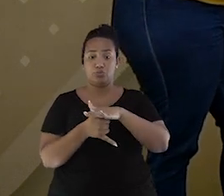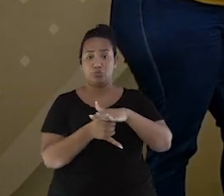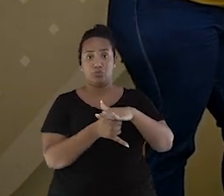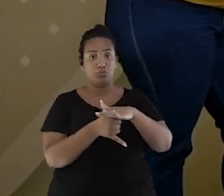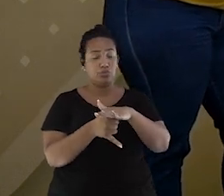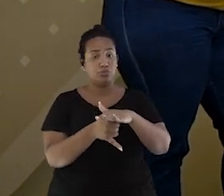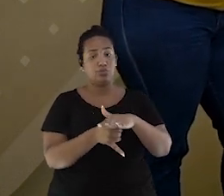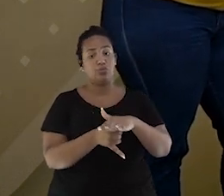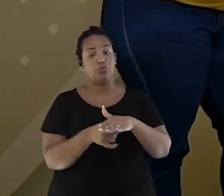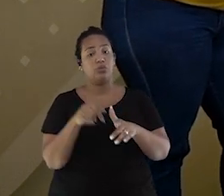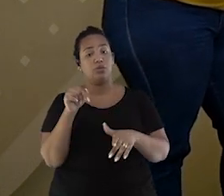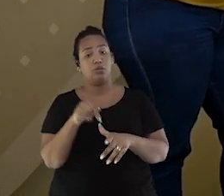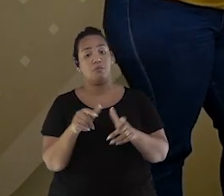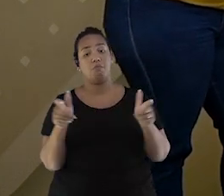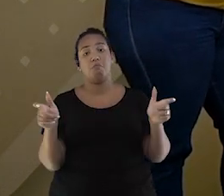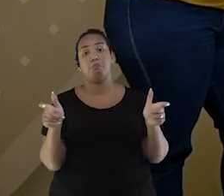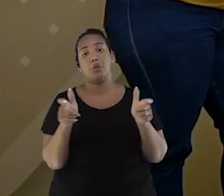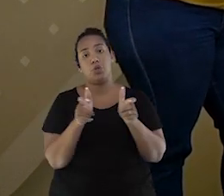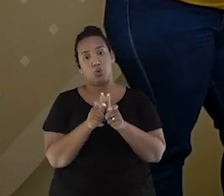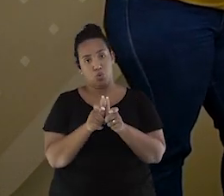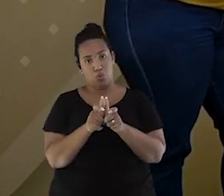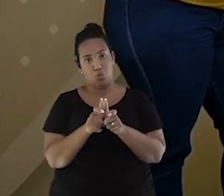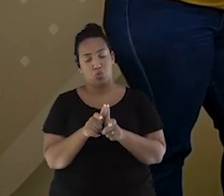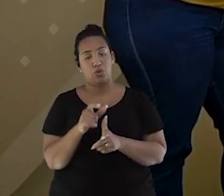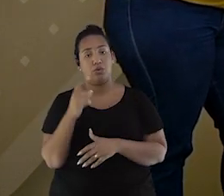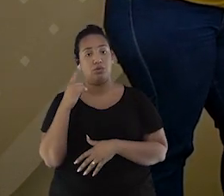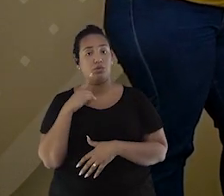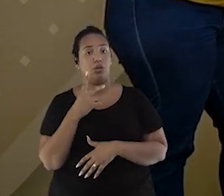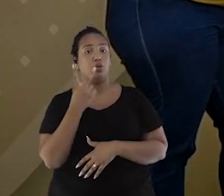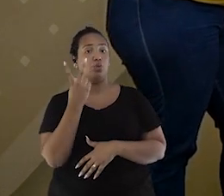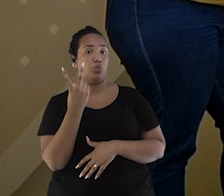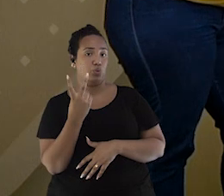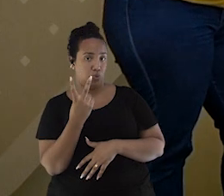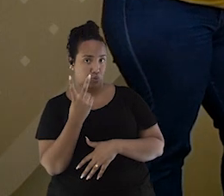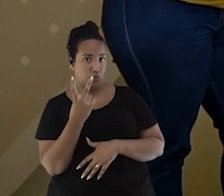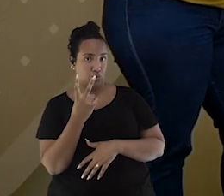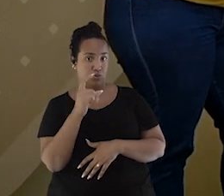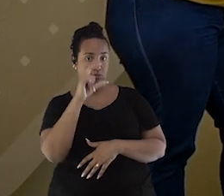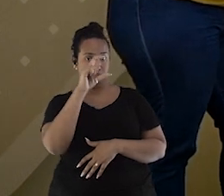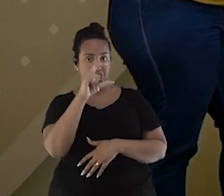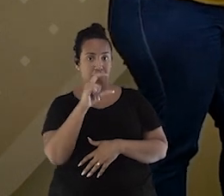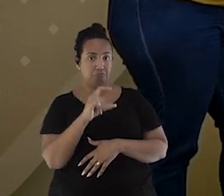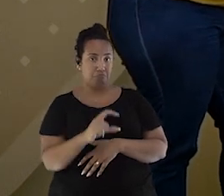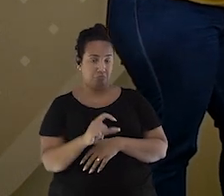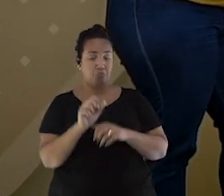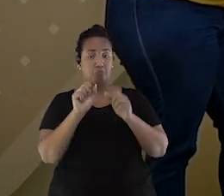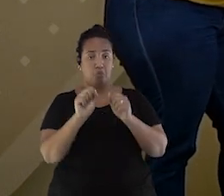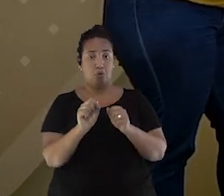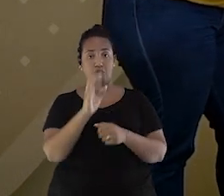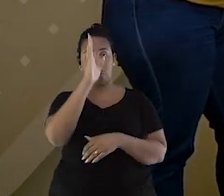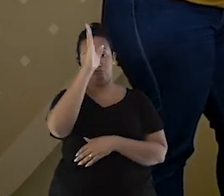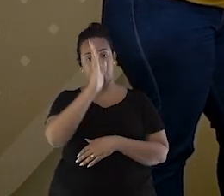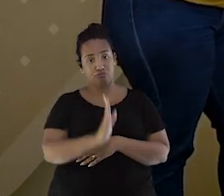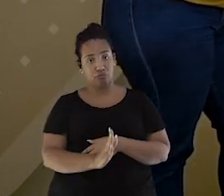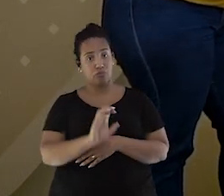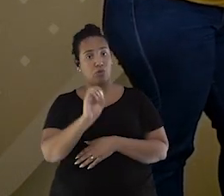o submarino é o nosso menor navio do jogo. Ele tem dois quadradinhos, que podem estar na vertical ou na horizontal.